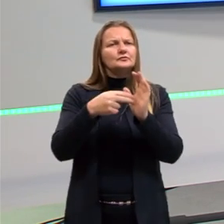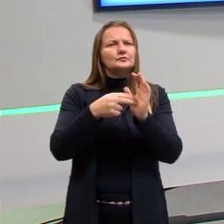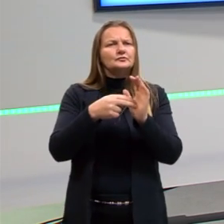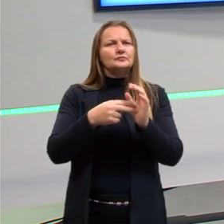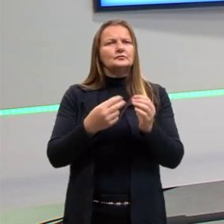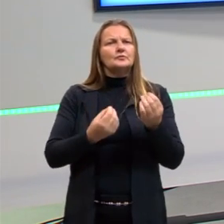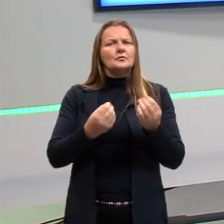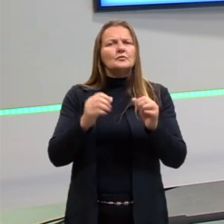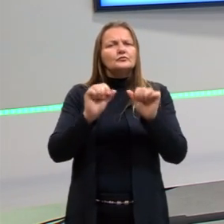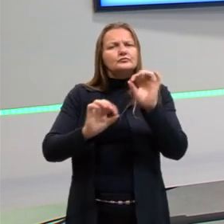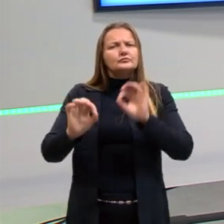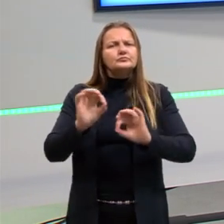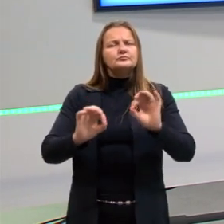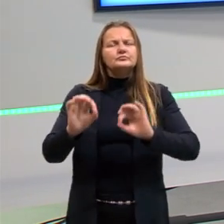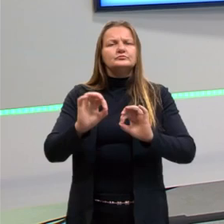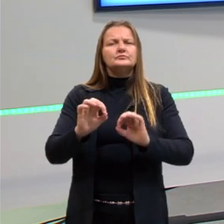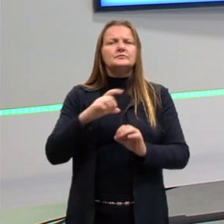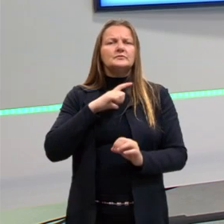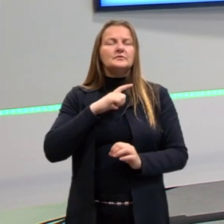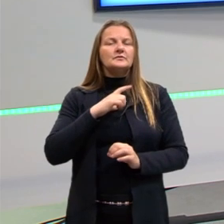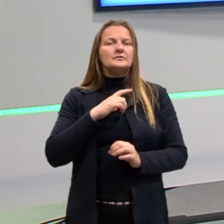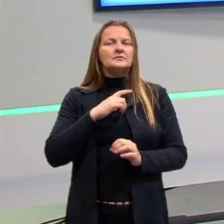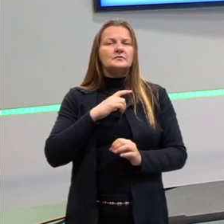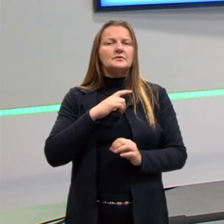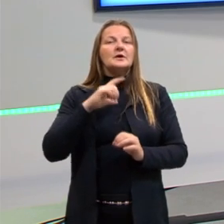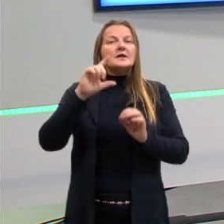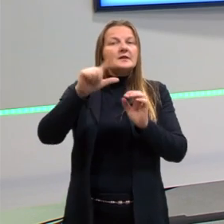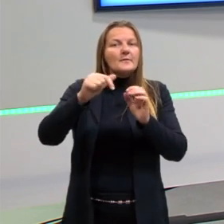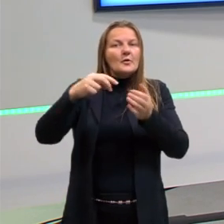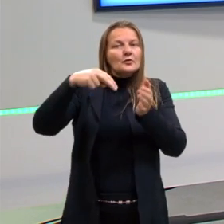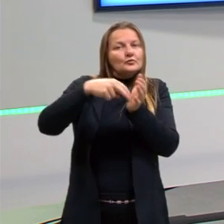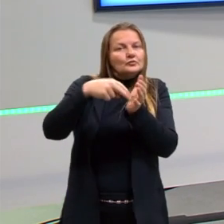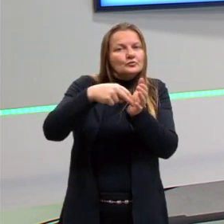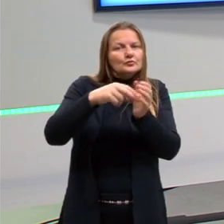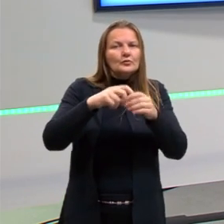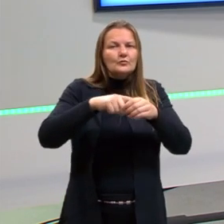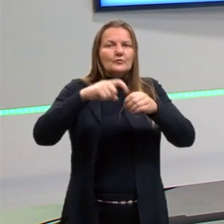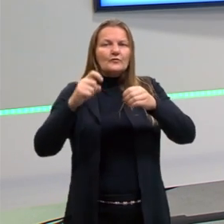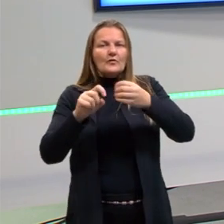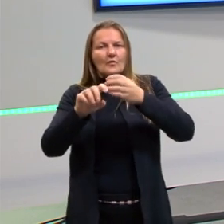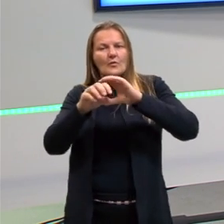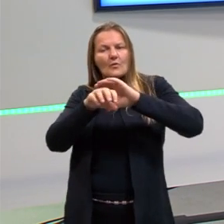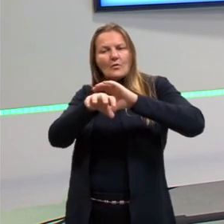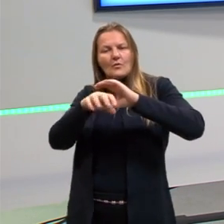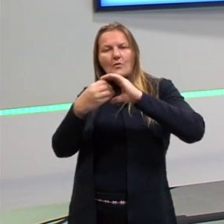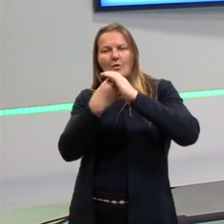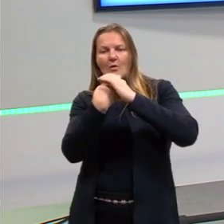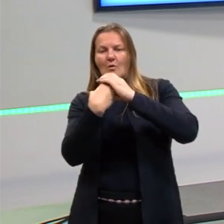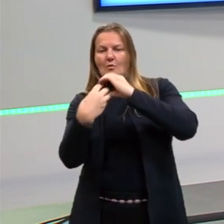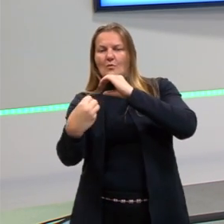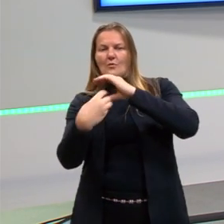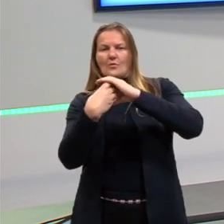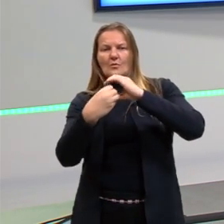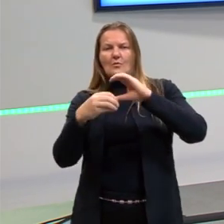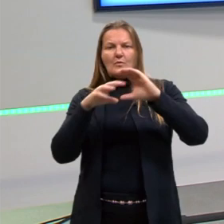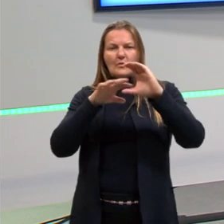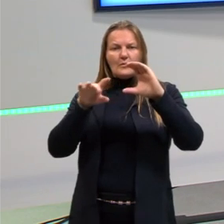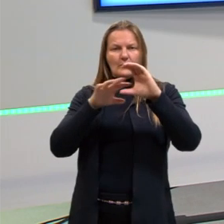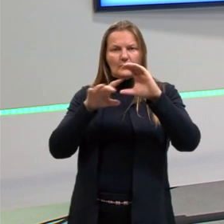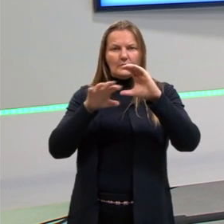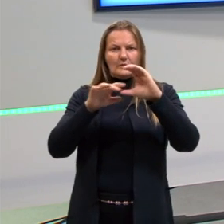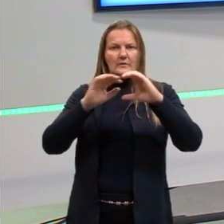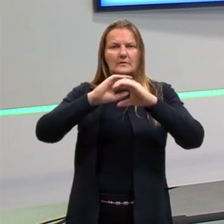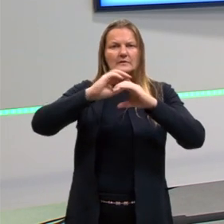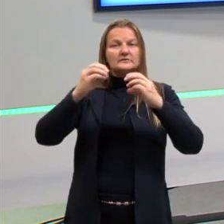De forma independente. Aí, saindo do núcleo pelos poros, lá no citoplasma, no citoplasma da